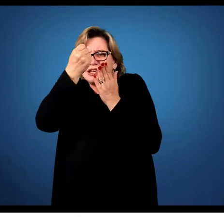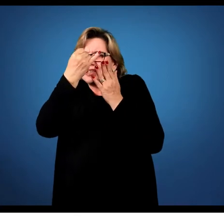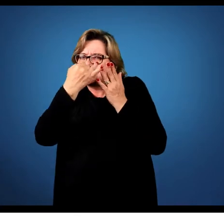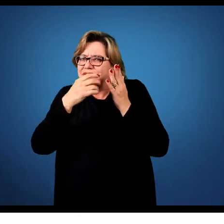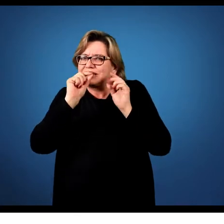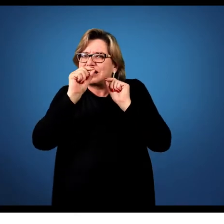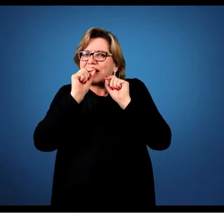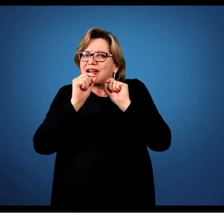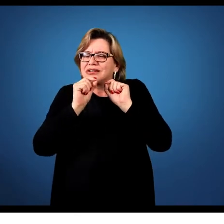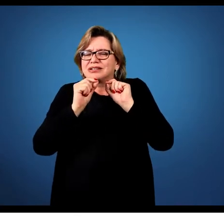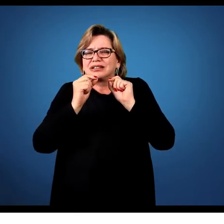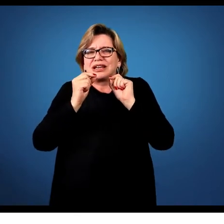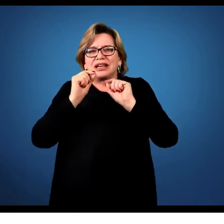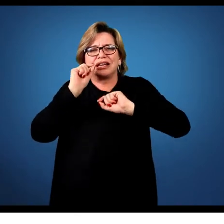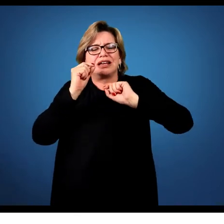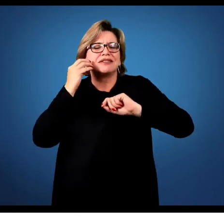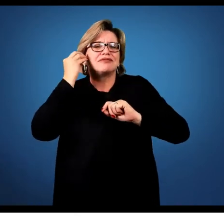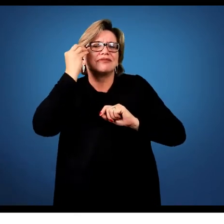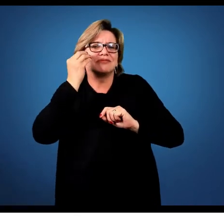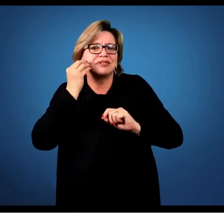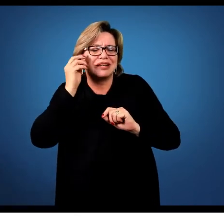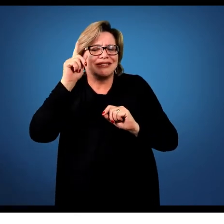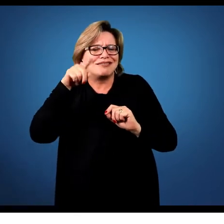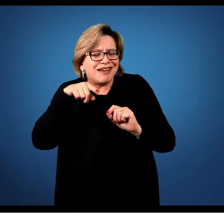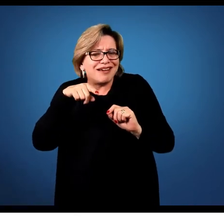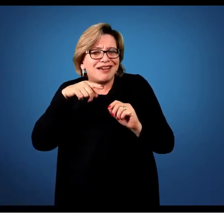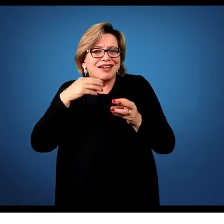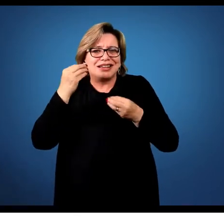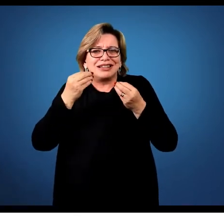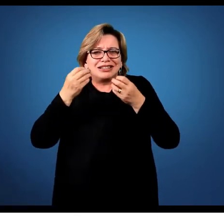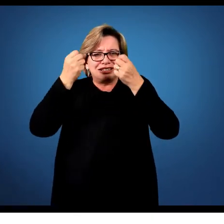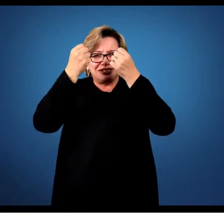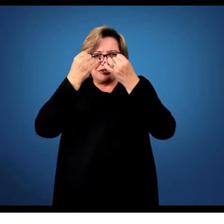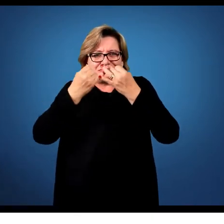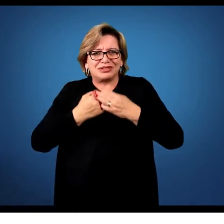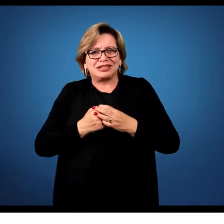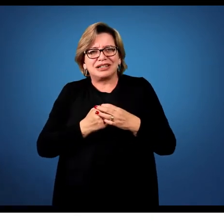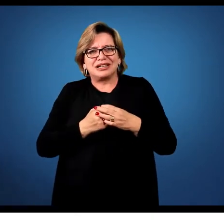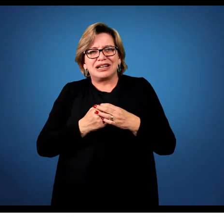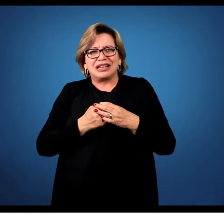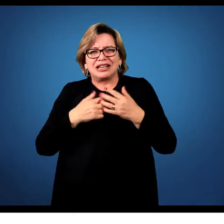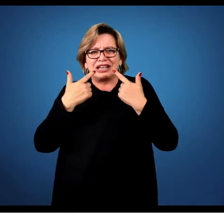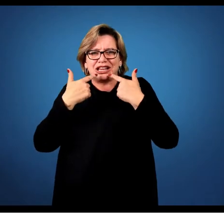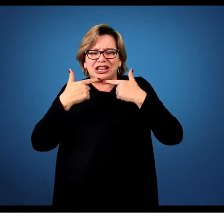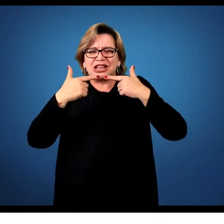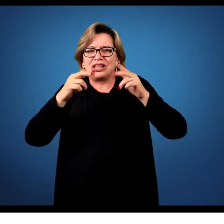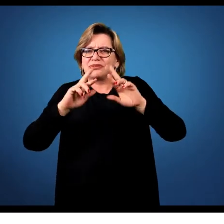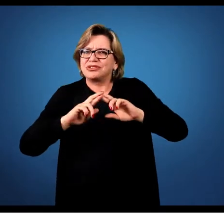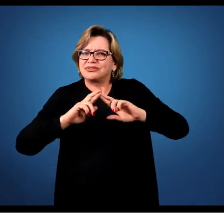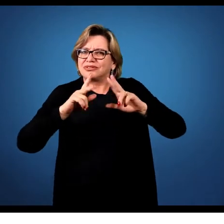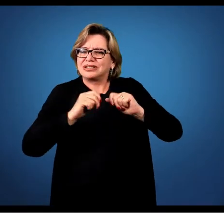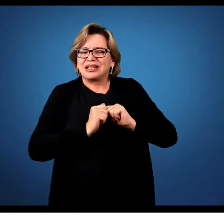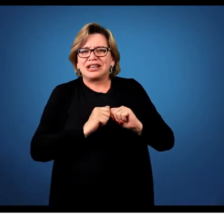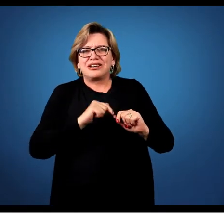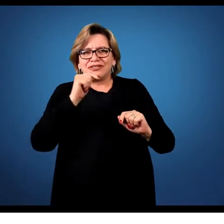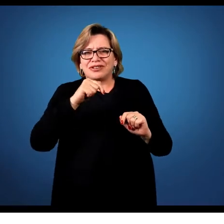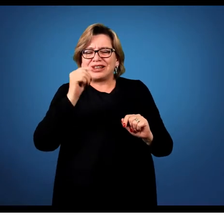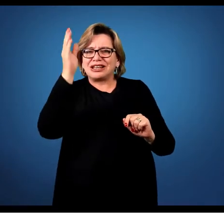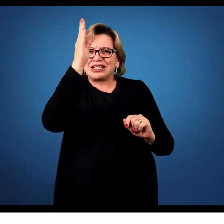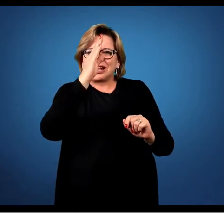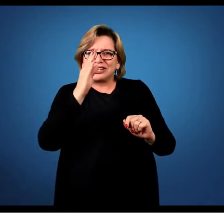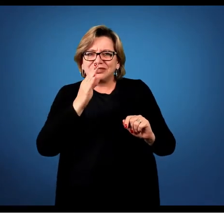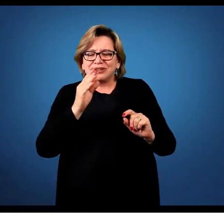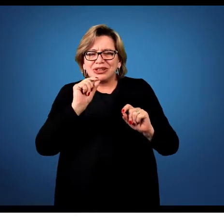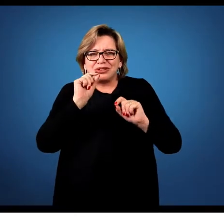bem básica, a experiência é tal coisa, ele cita em algumas línguas. E ele vai falar assim que no Brasil a experiência é o que me toca.